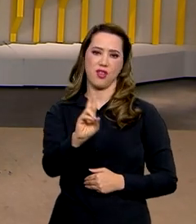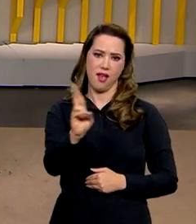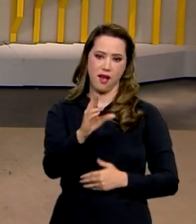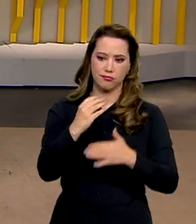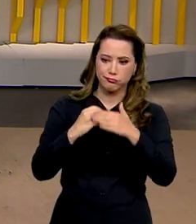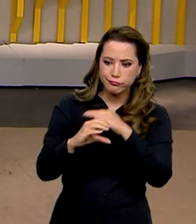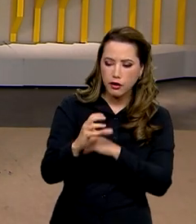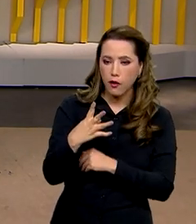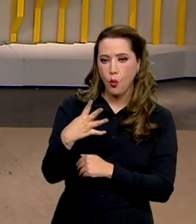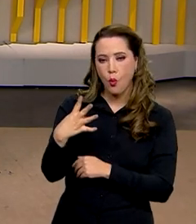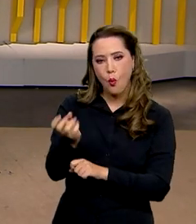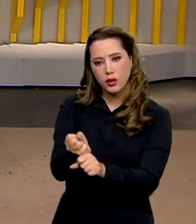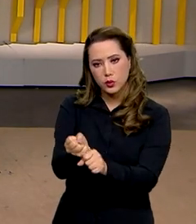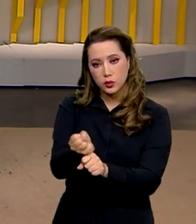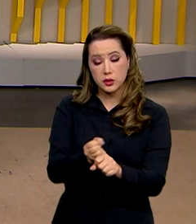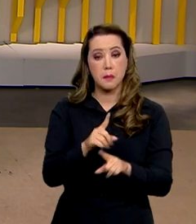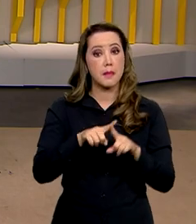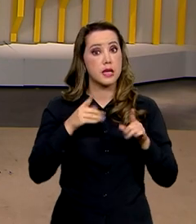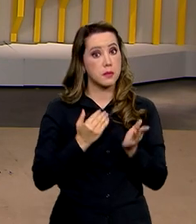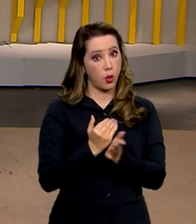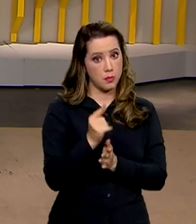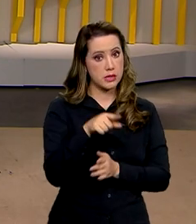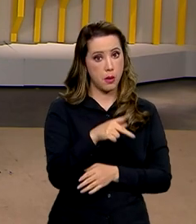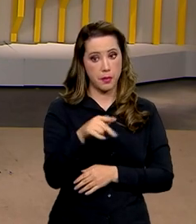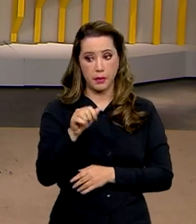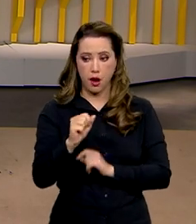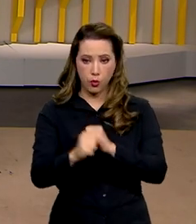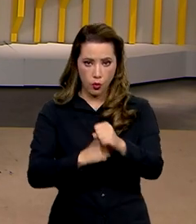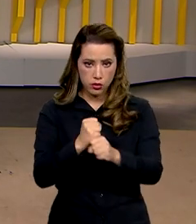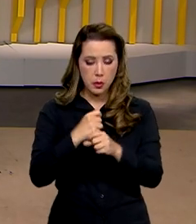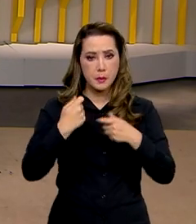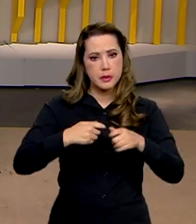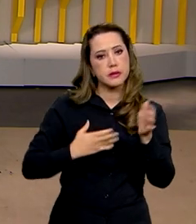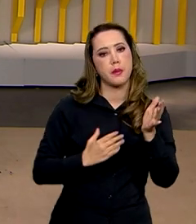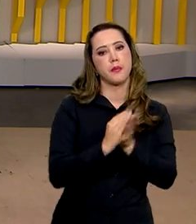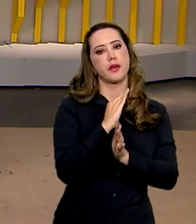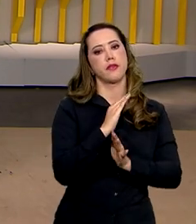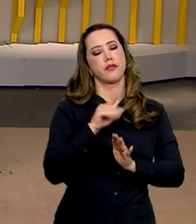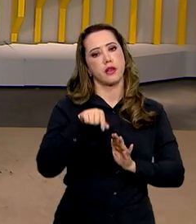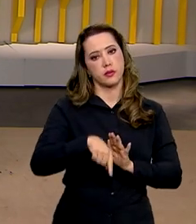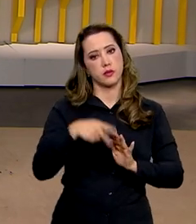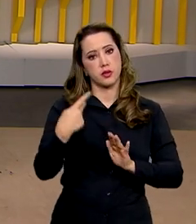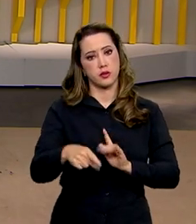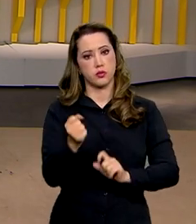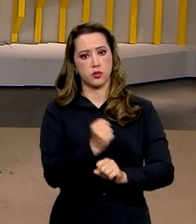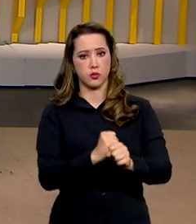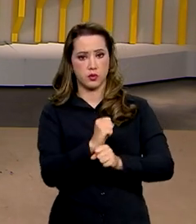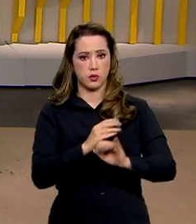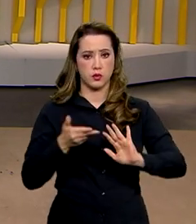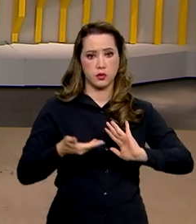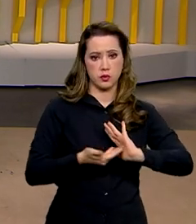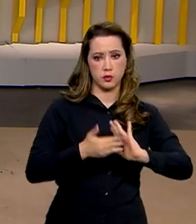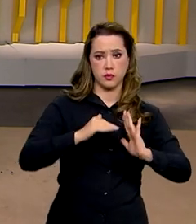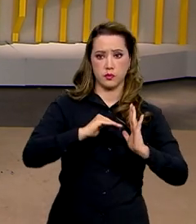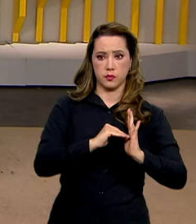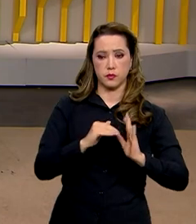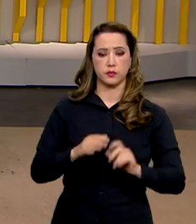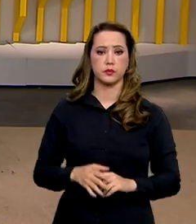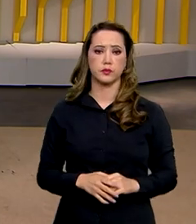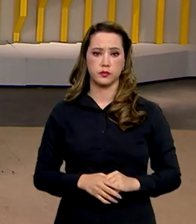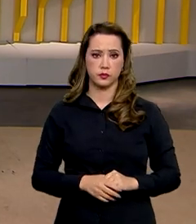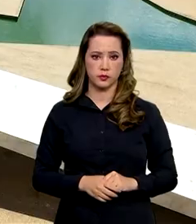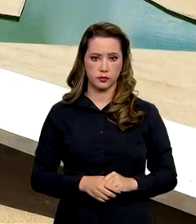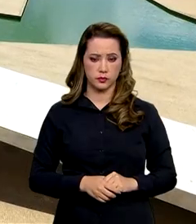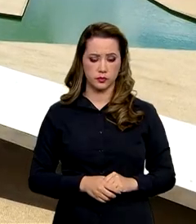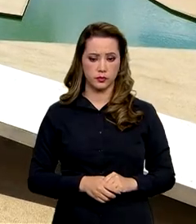para o PPA entrar em vigor a partir do ano que vem, ele precisa ser aprovado ainda este ano na Câmara e no Senado.